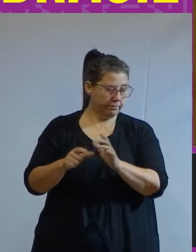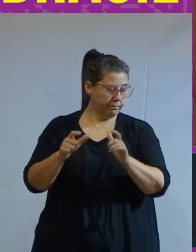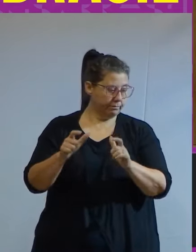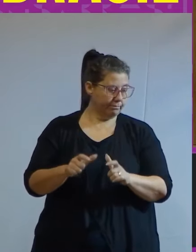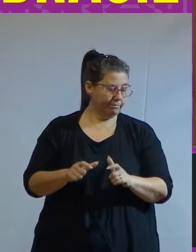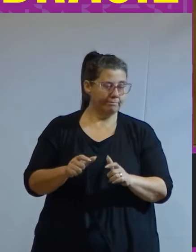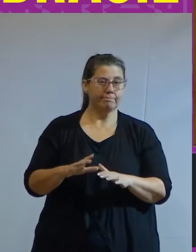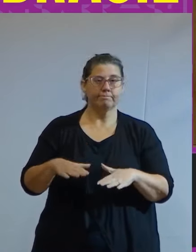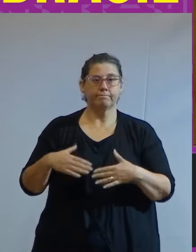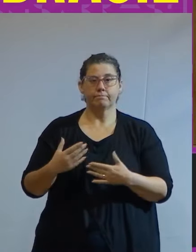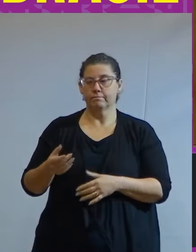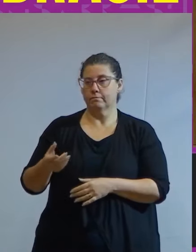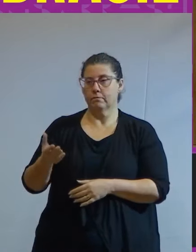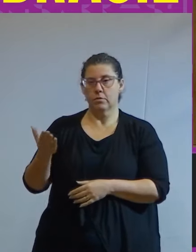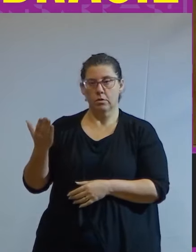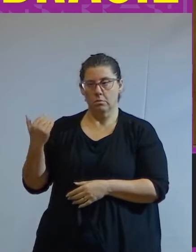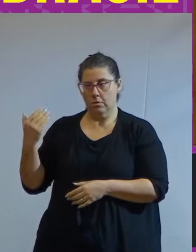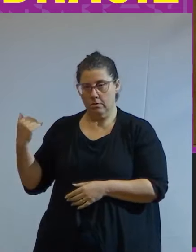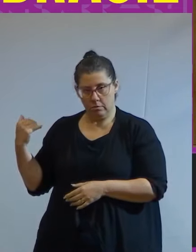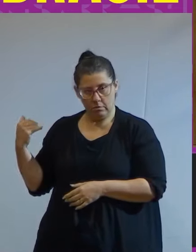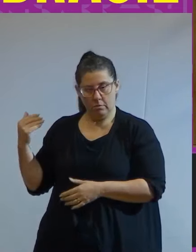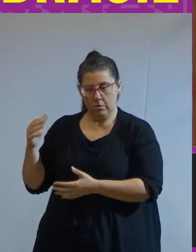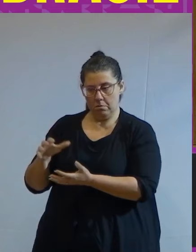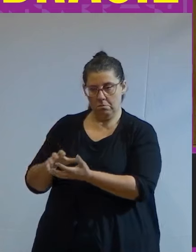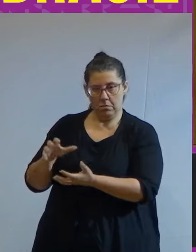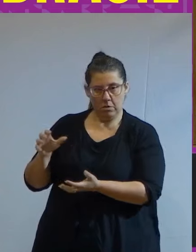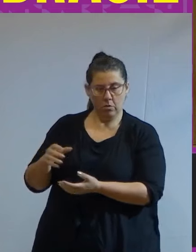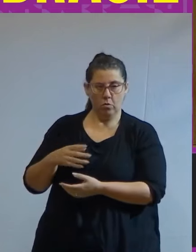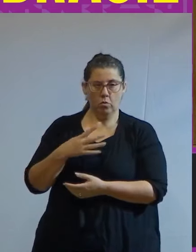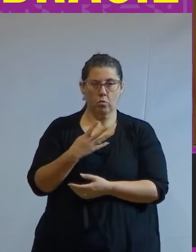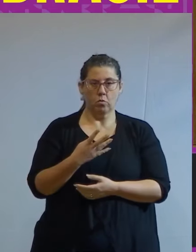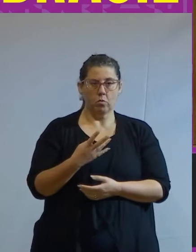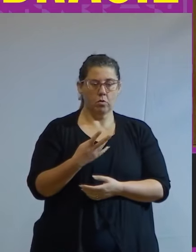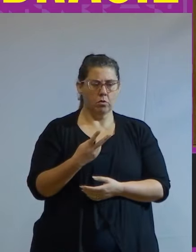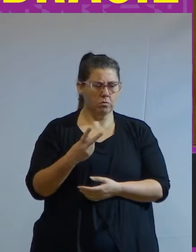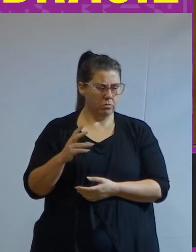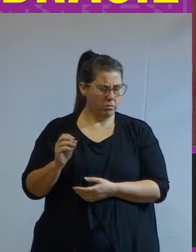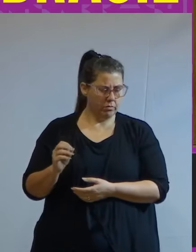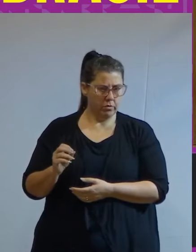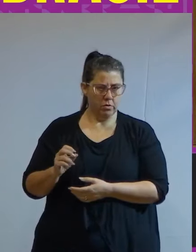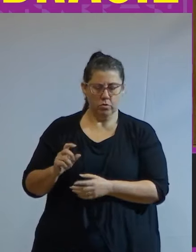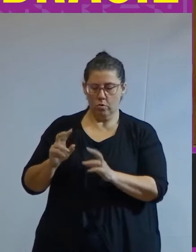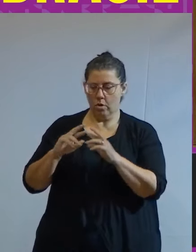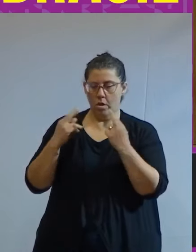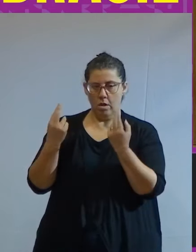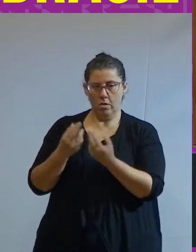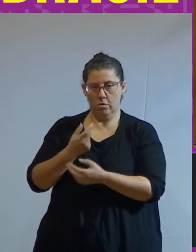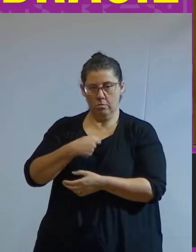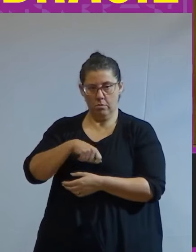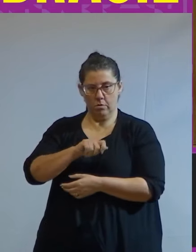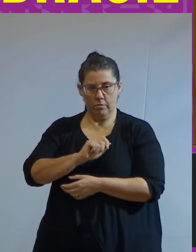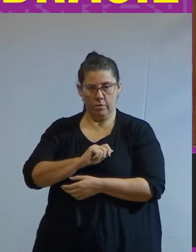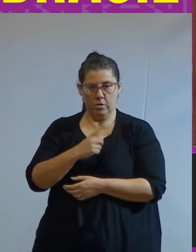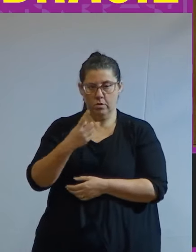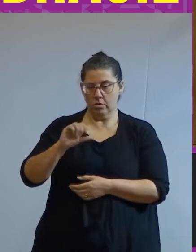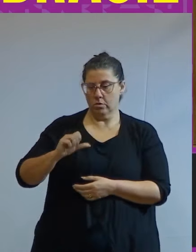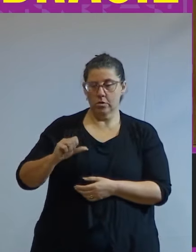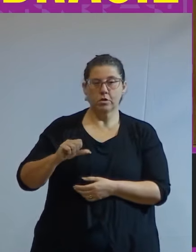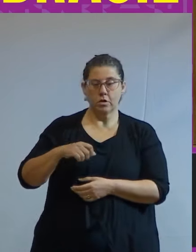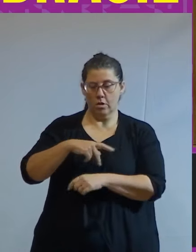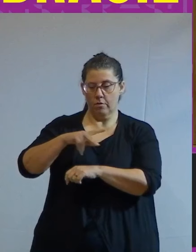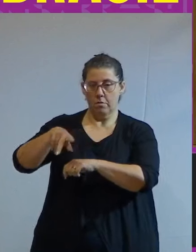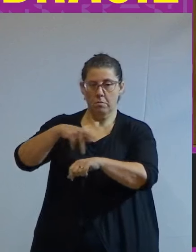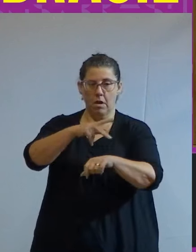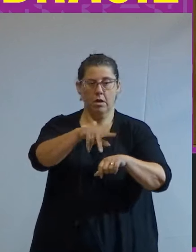enquanto os antigos quatro vice-reinados espanhóis se fragmentaram em 19 países,